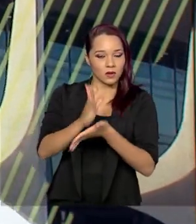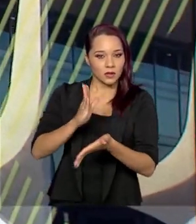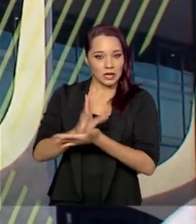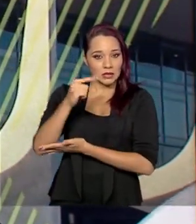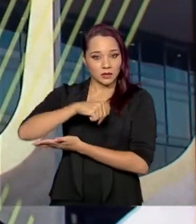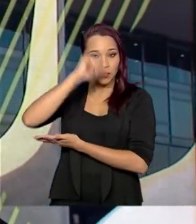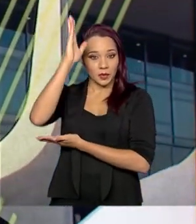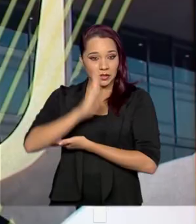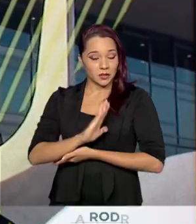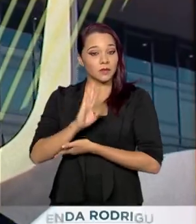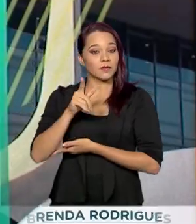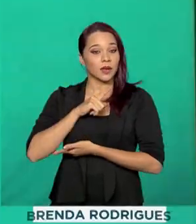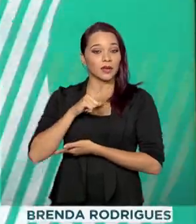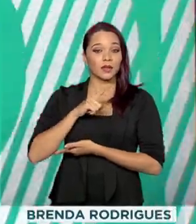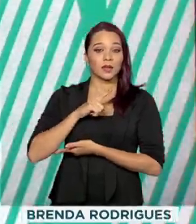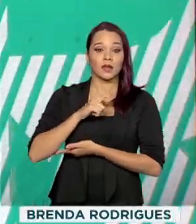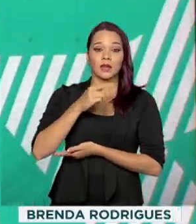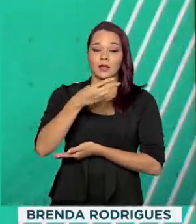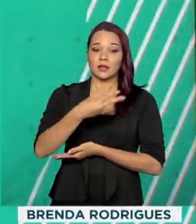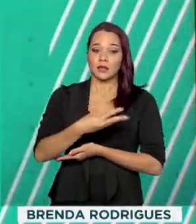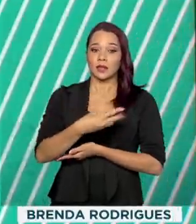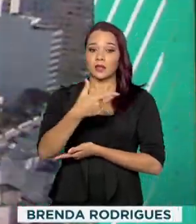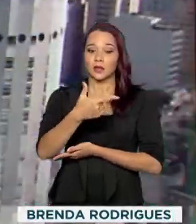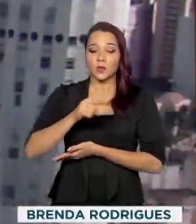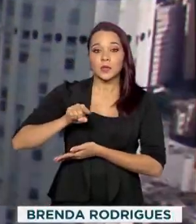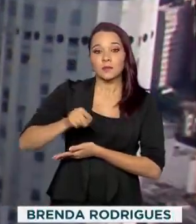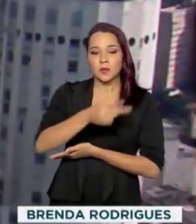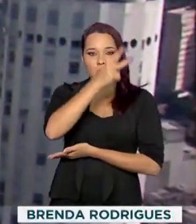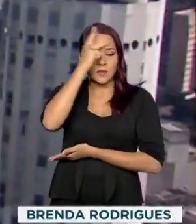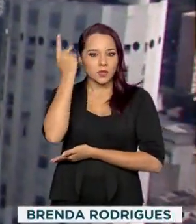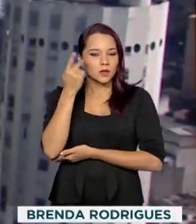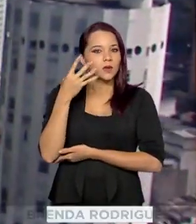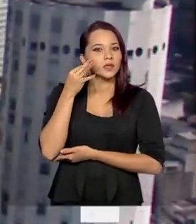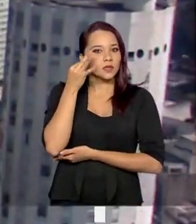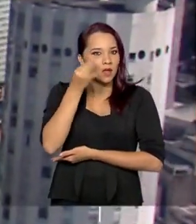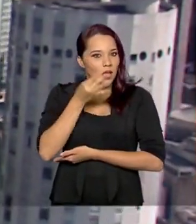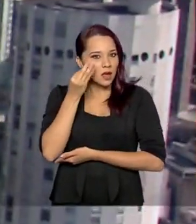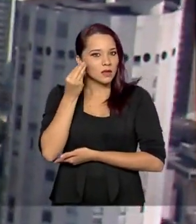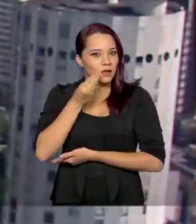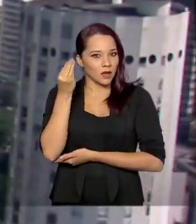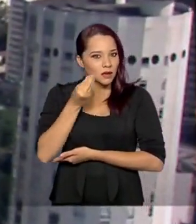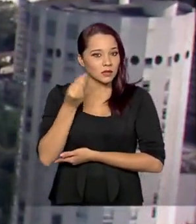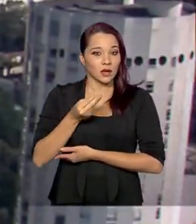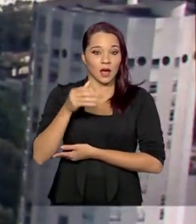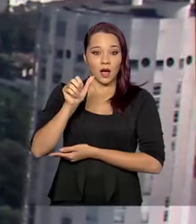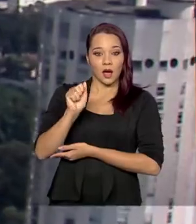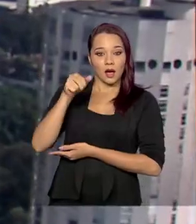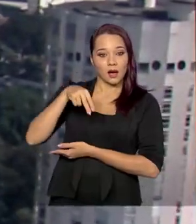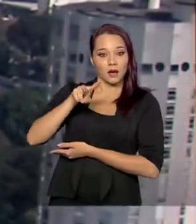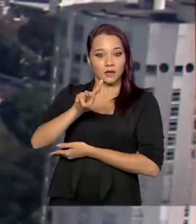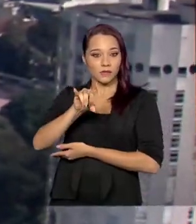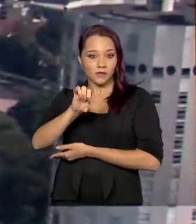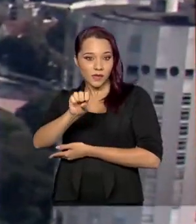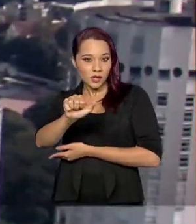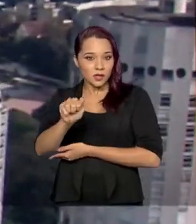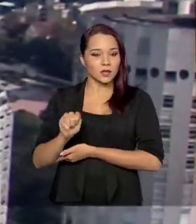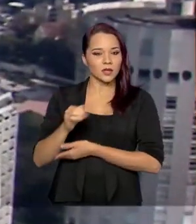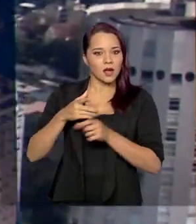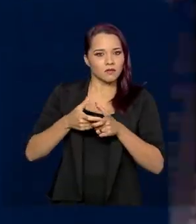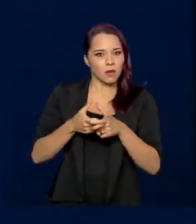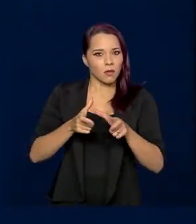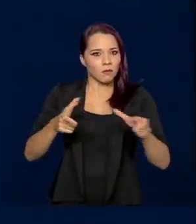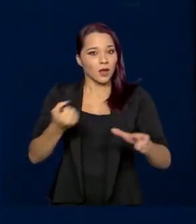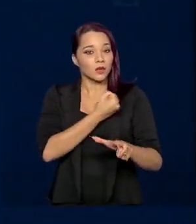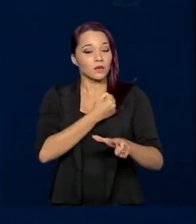no Brasil vão contar com 32 mil pessoas nos testes. A Agência Nacional de Vigilância Sanitária ampliou o número de